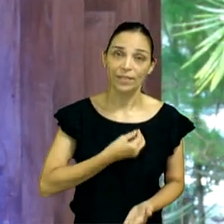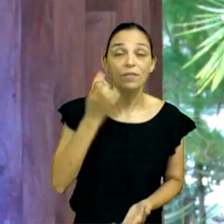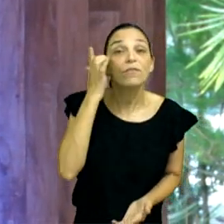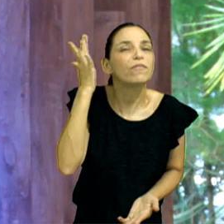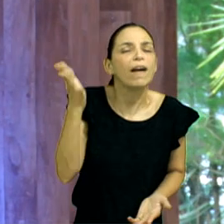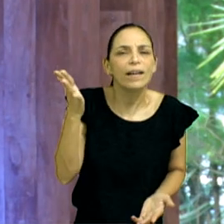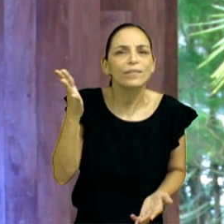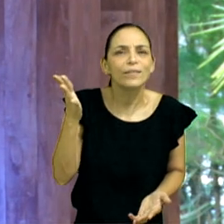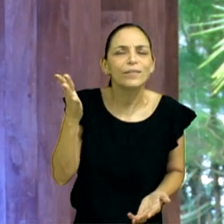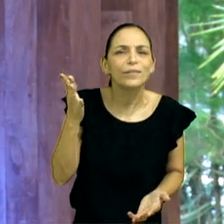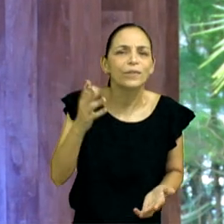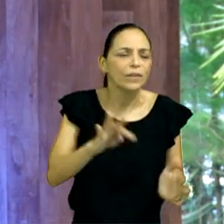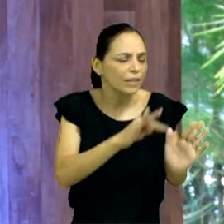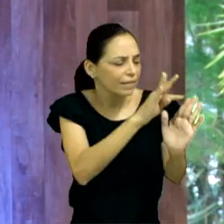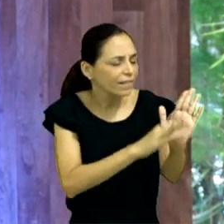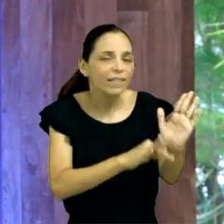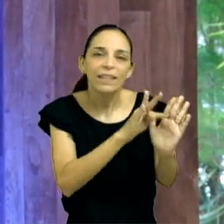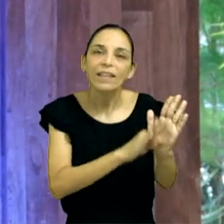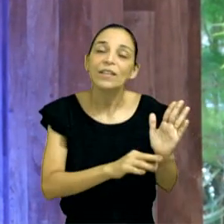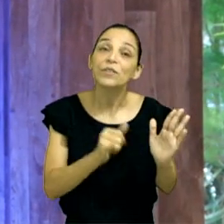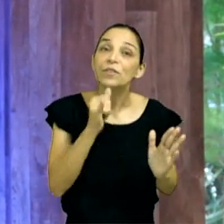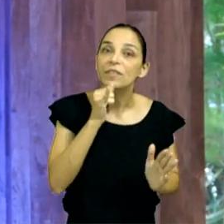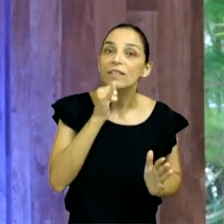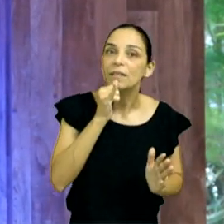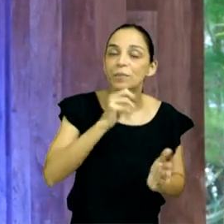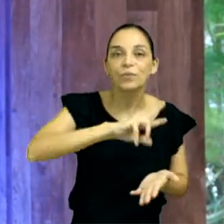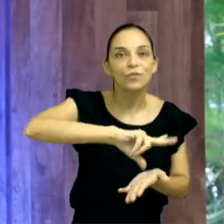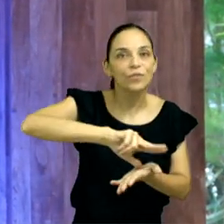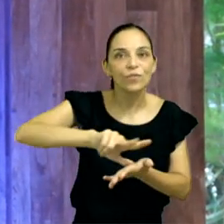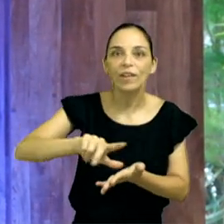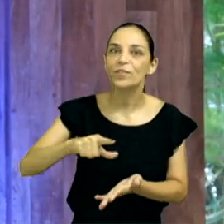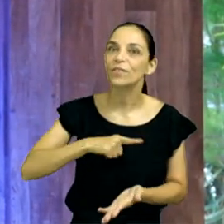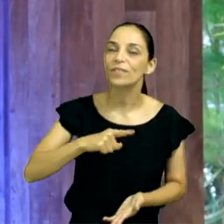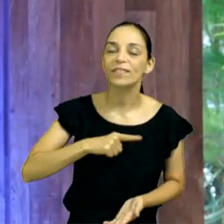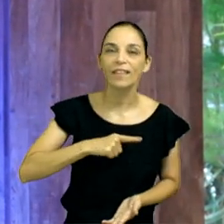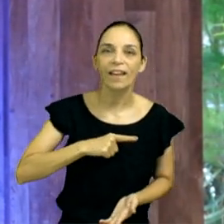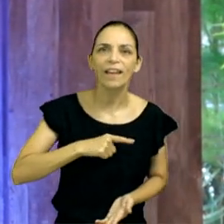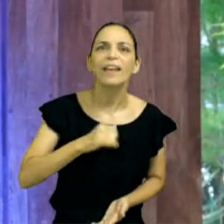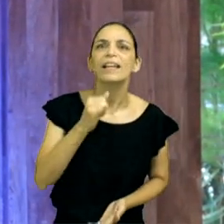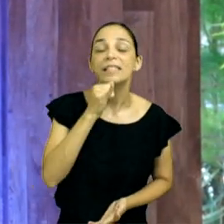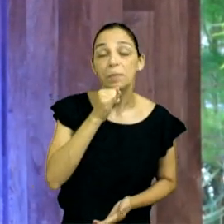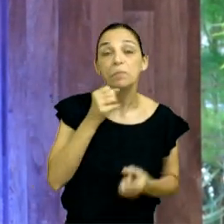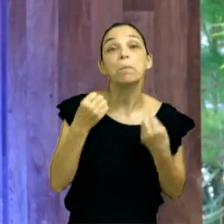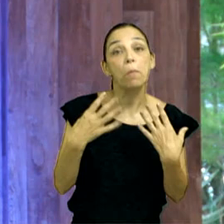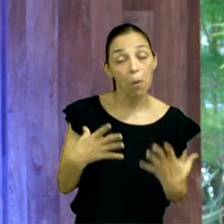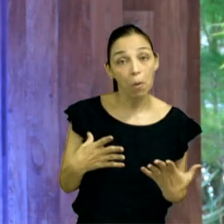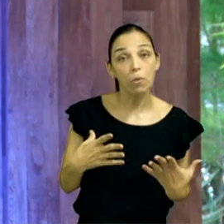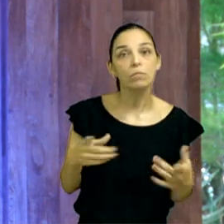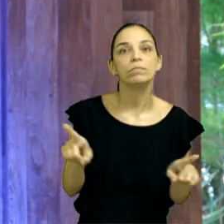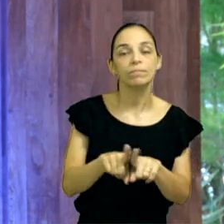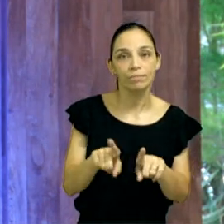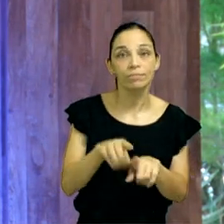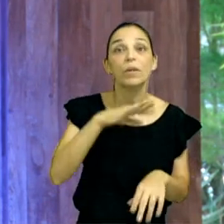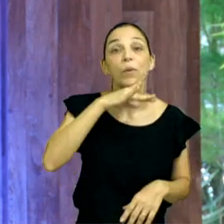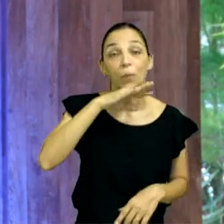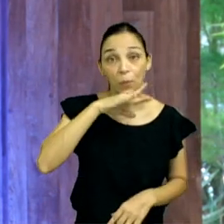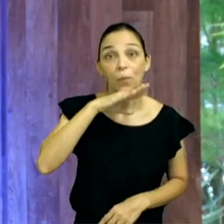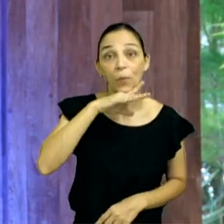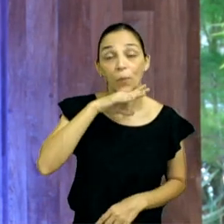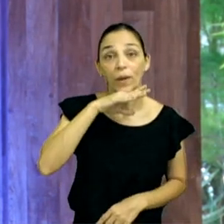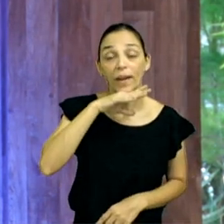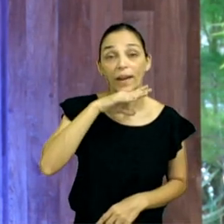Você encontra tantos textos, tantos exemplos na Bíblia, não é? Tantos modelos, bons e ruins, para a gente aprender a tirar lições.